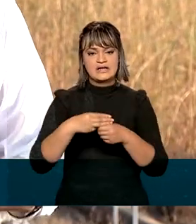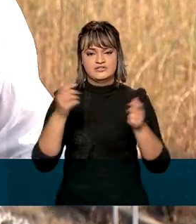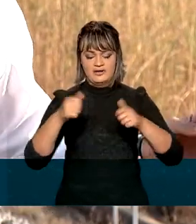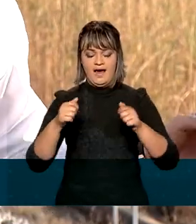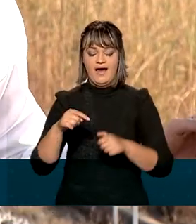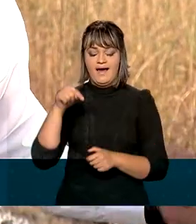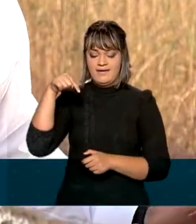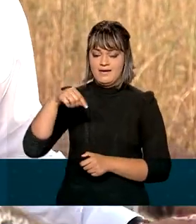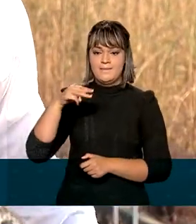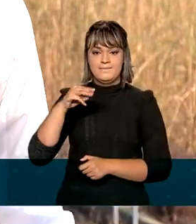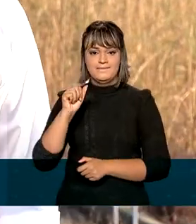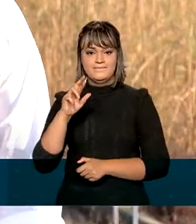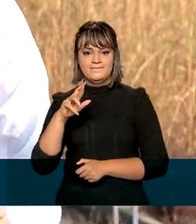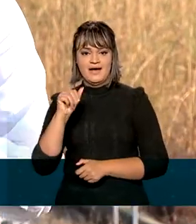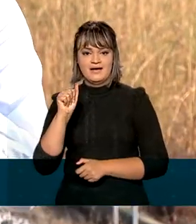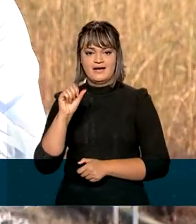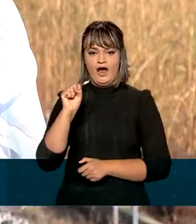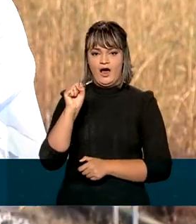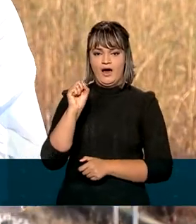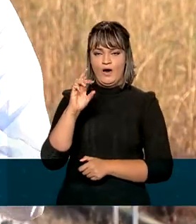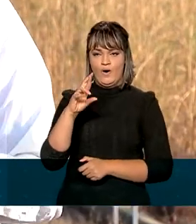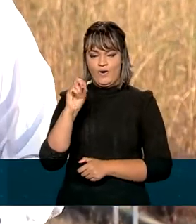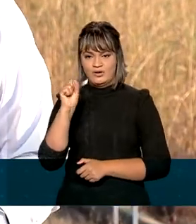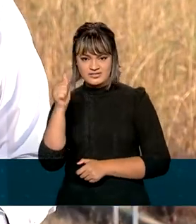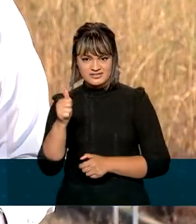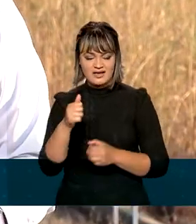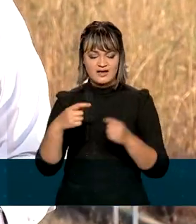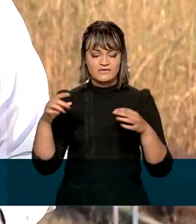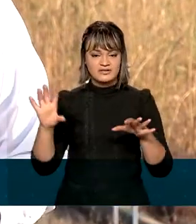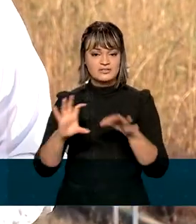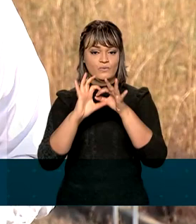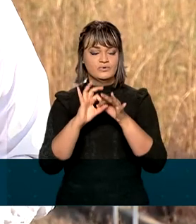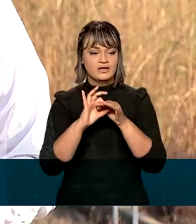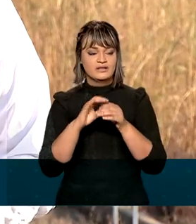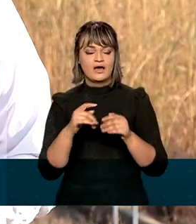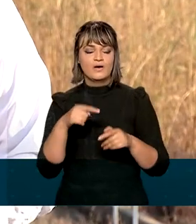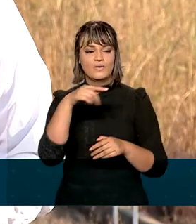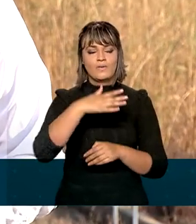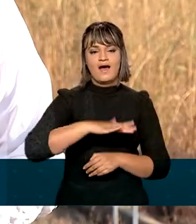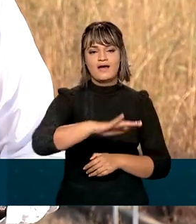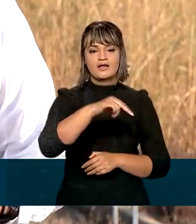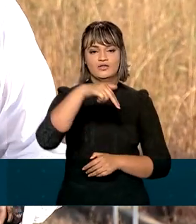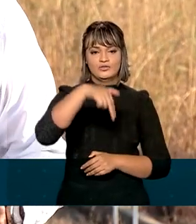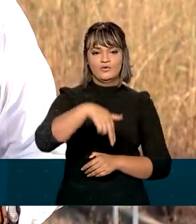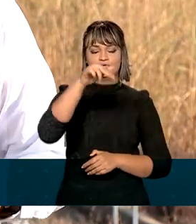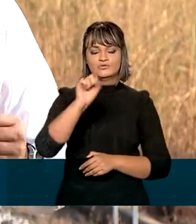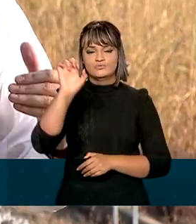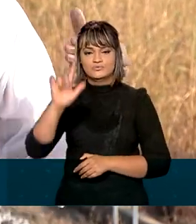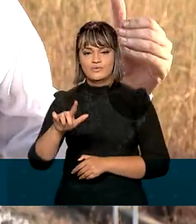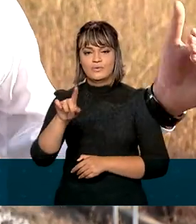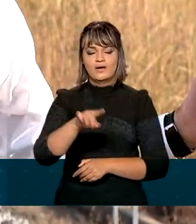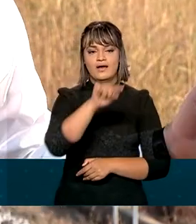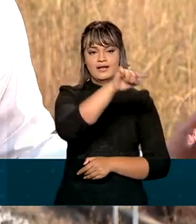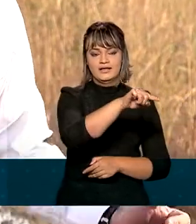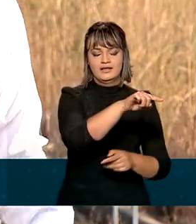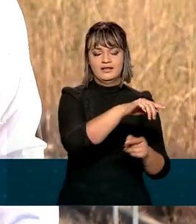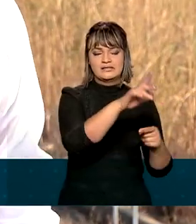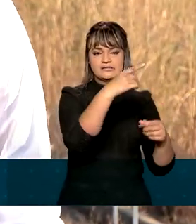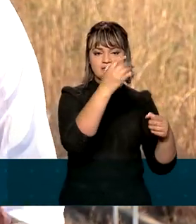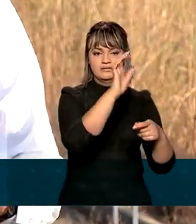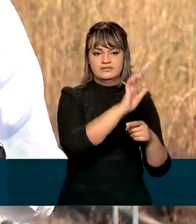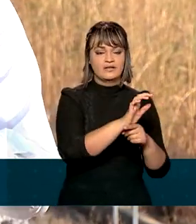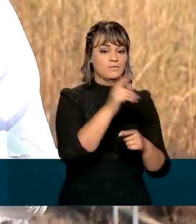Rosa, o ponto zero também fará interligação com a ferrovia Norte-Sul, que liga o porto do Itaqui, no Maranhão,